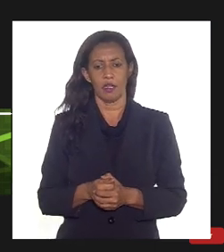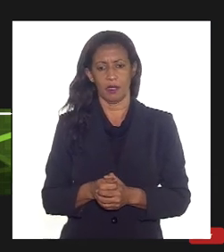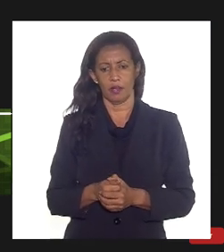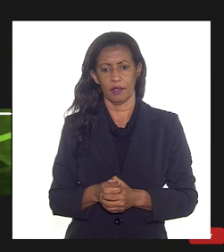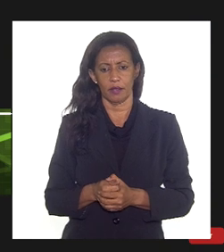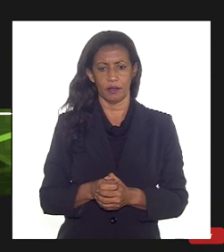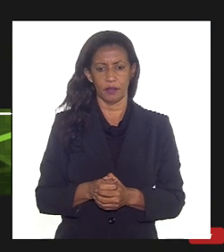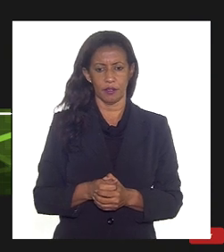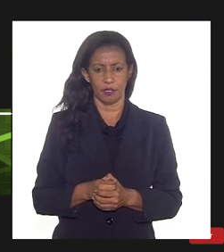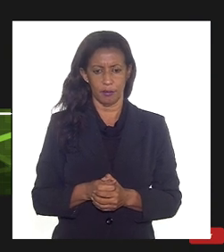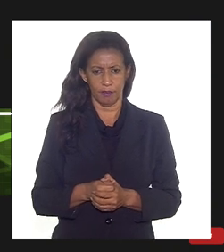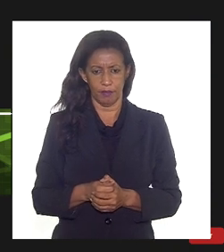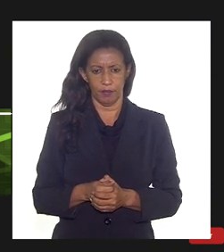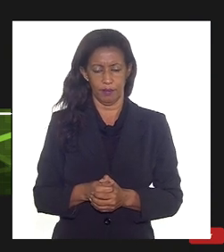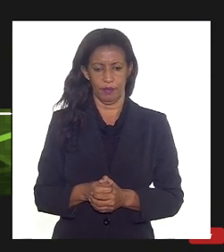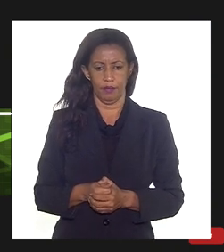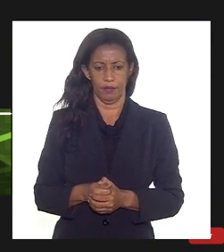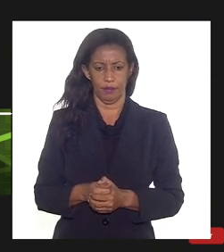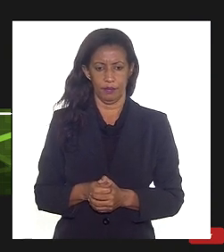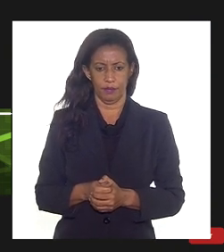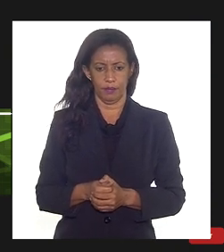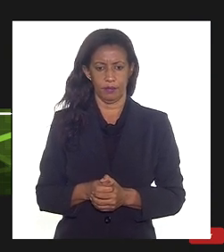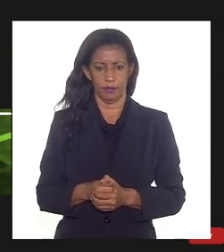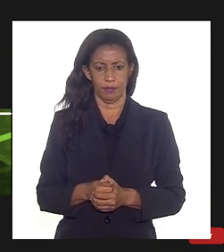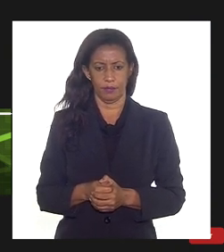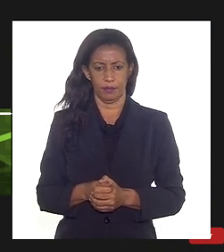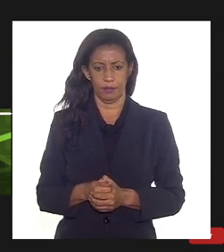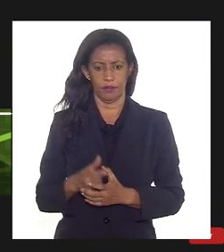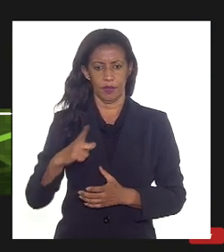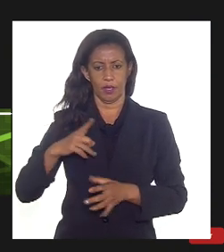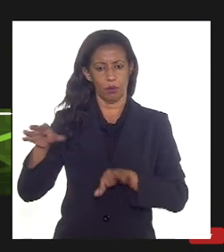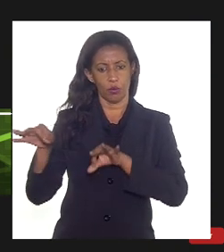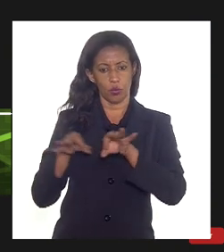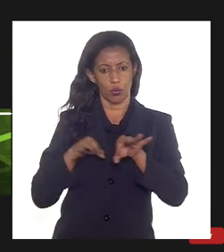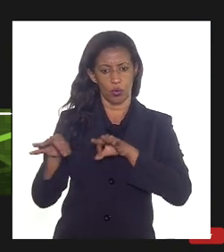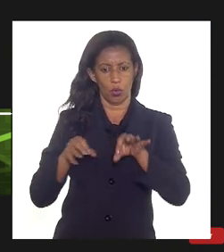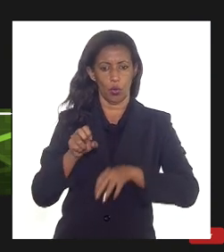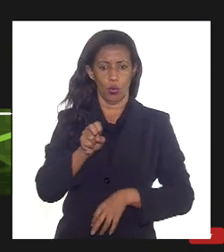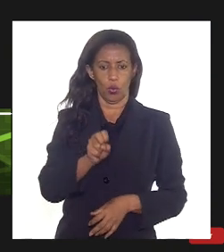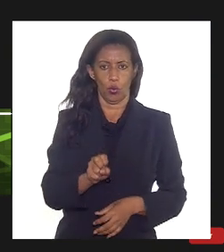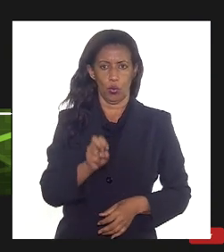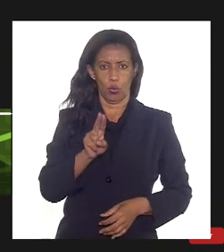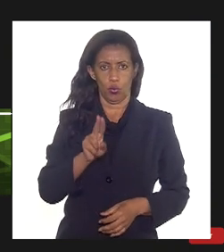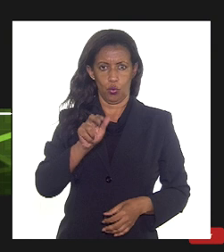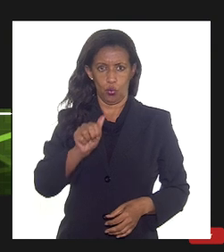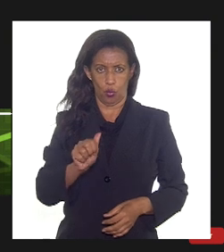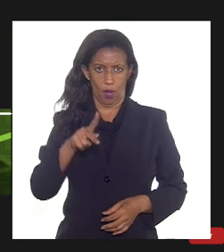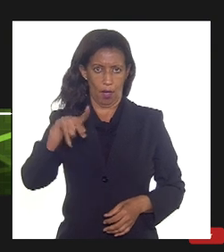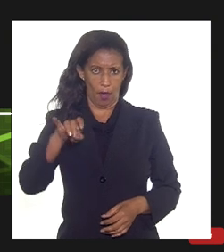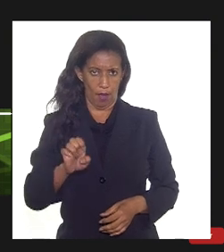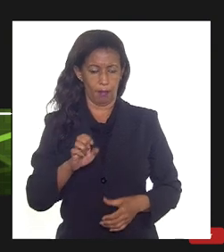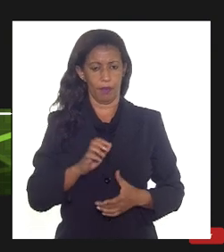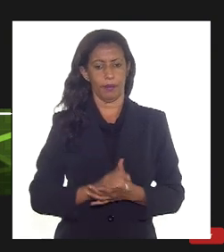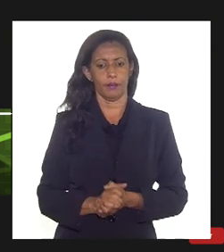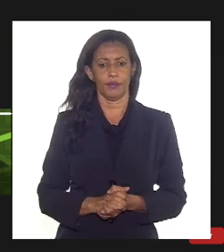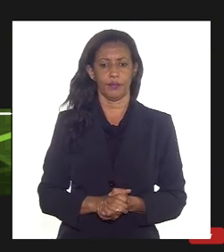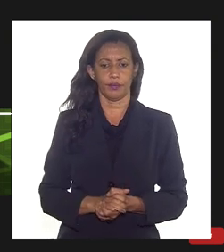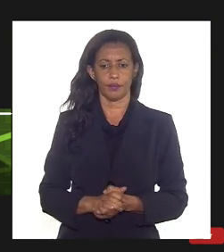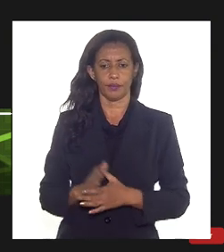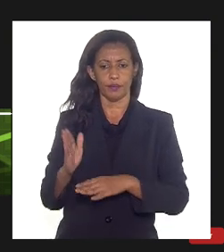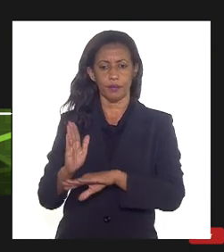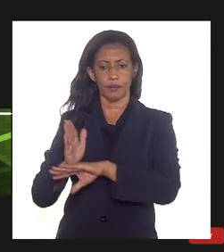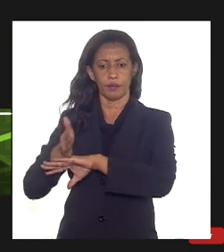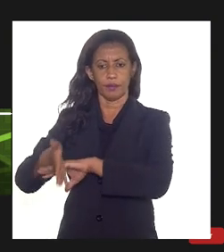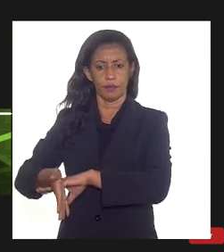aqui o arrendamento do TRBA como eu falei vemos um projeto de SWAP que está também em construção para entrada